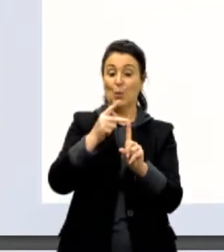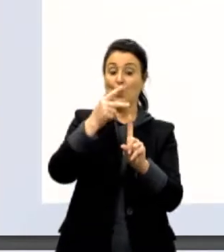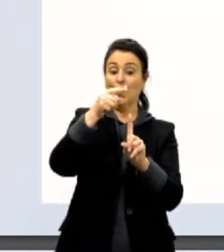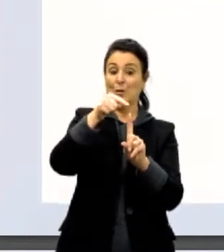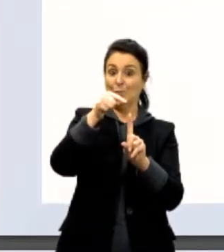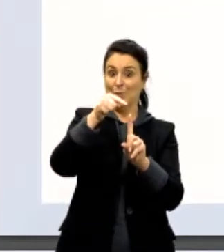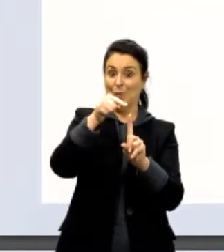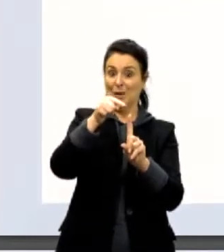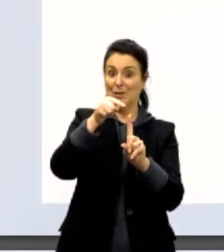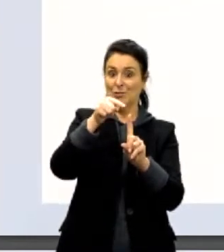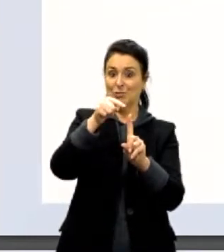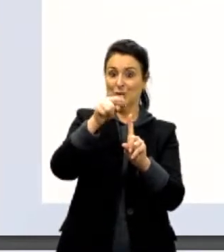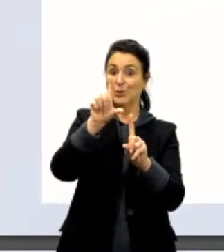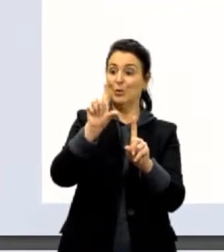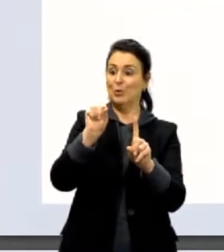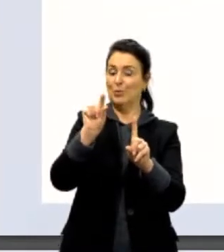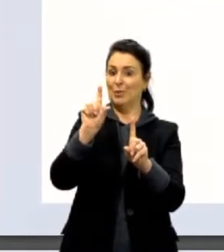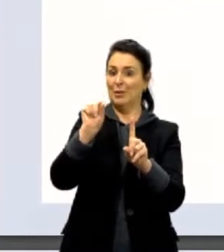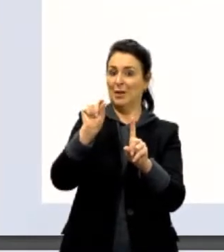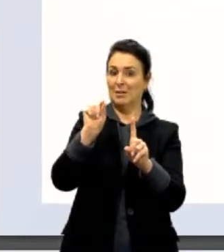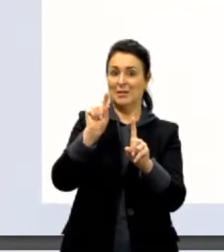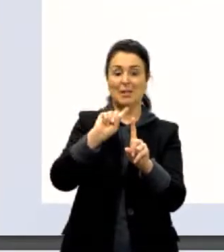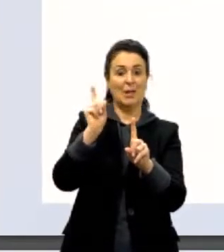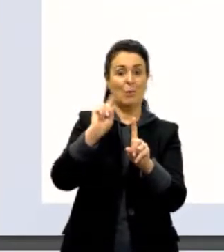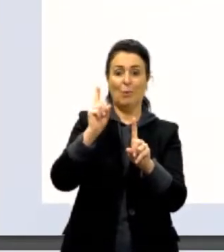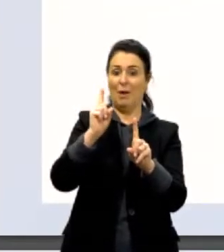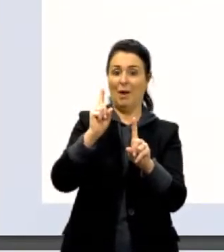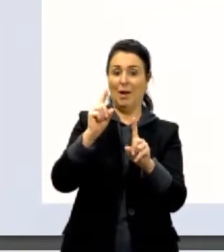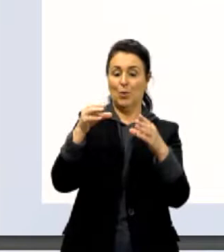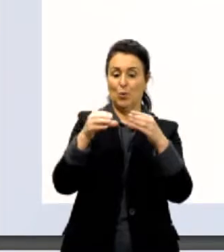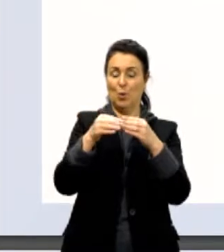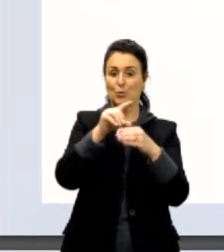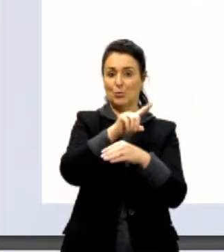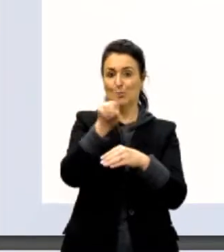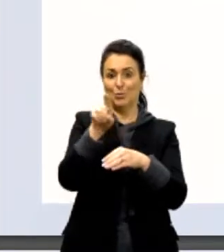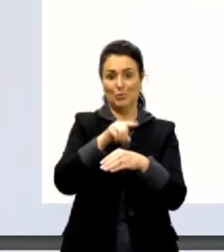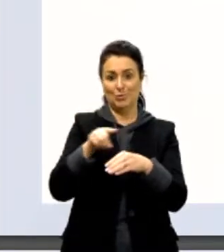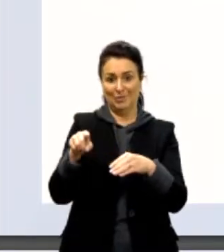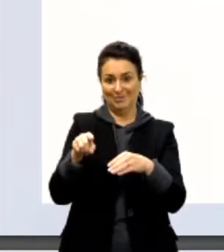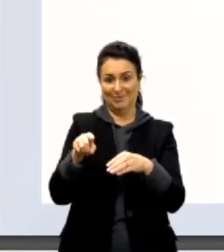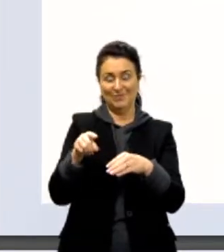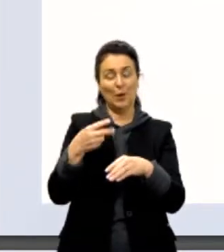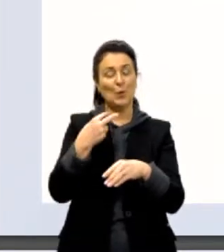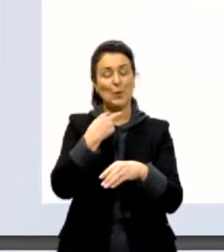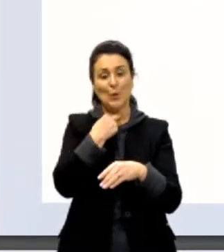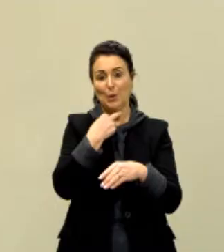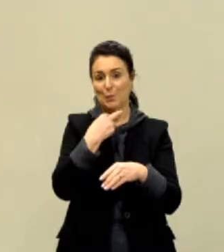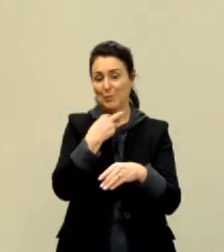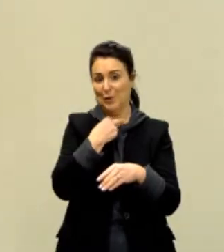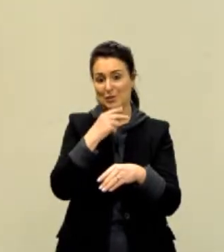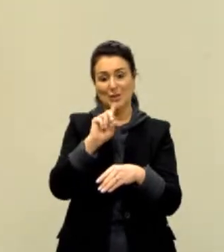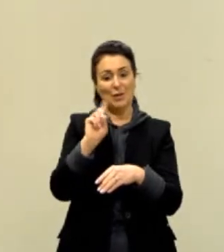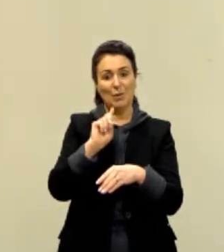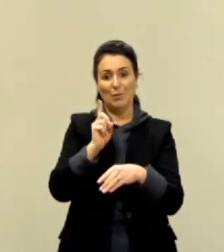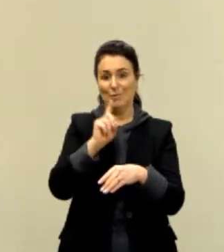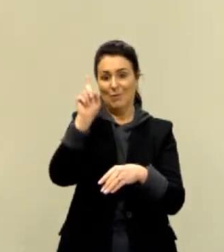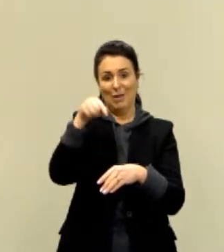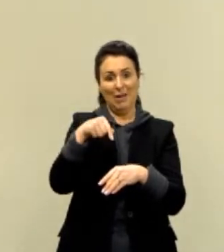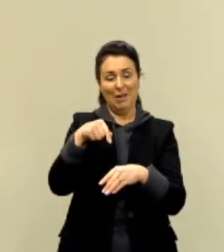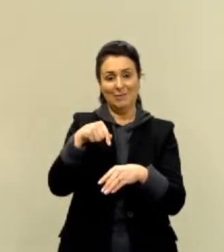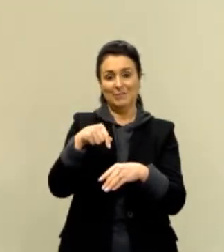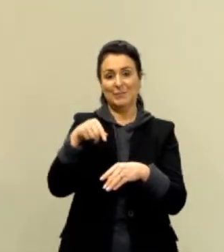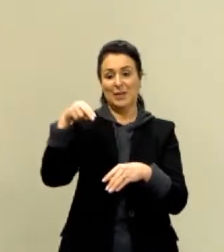potência de 10 não pertence aos inteiros e isso contraria a segunda condição. Então, isso não é notação